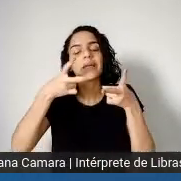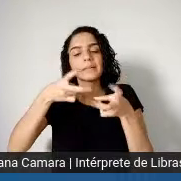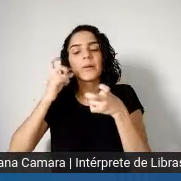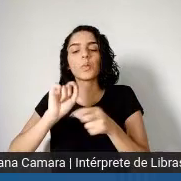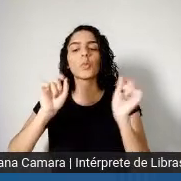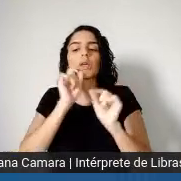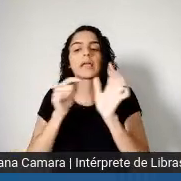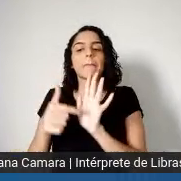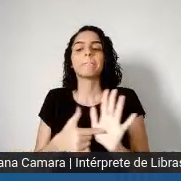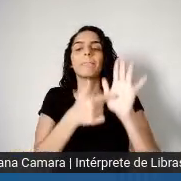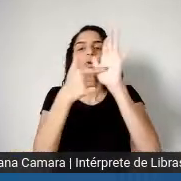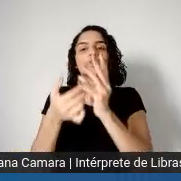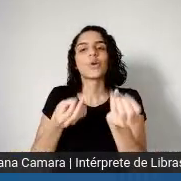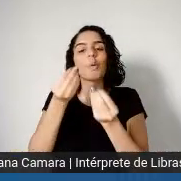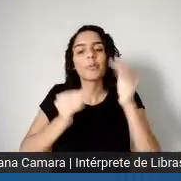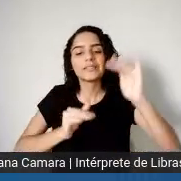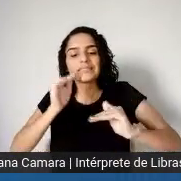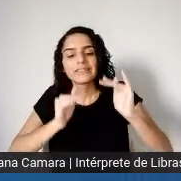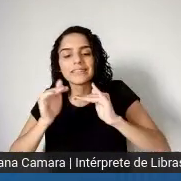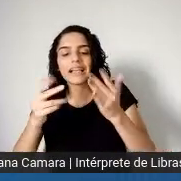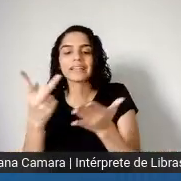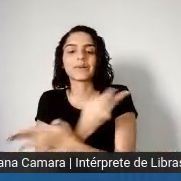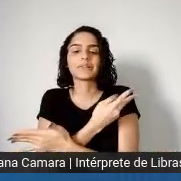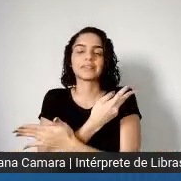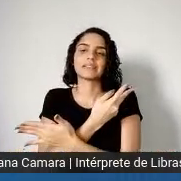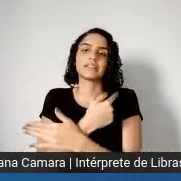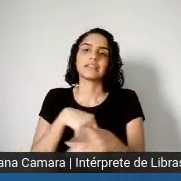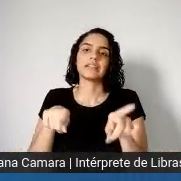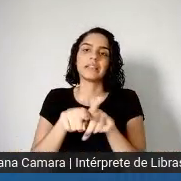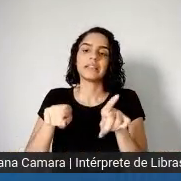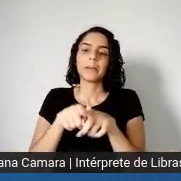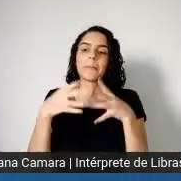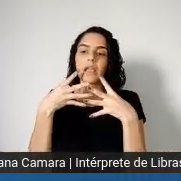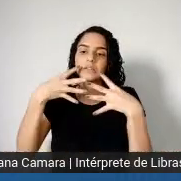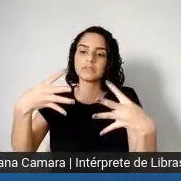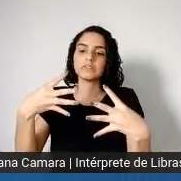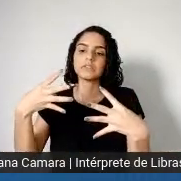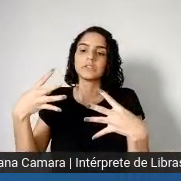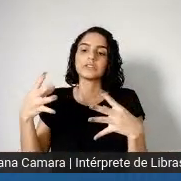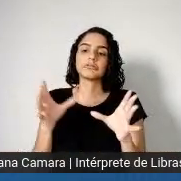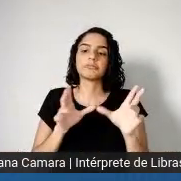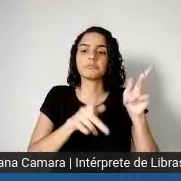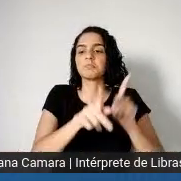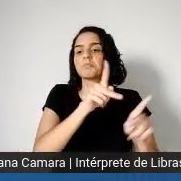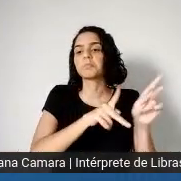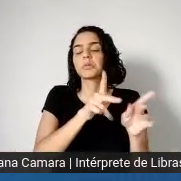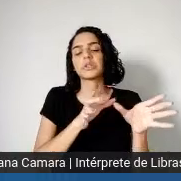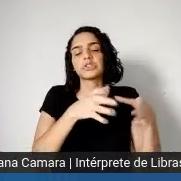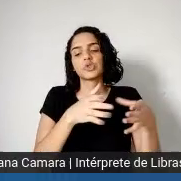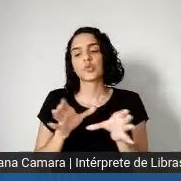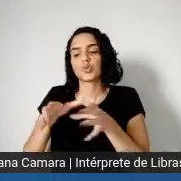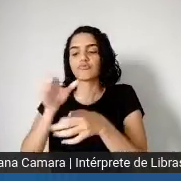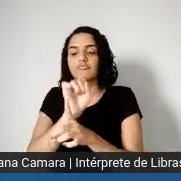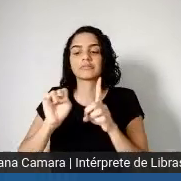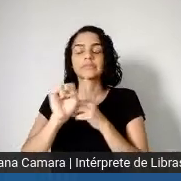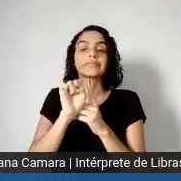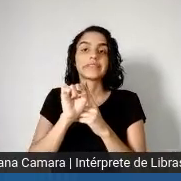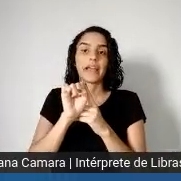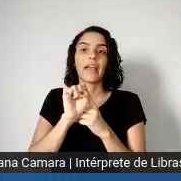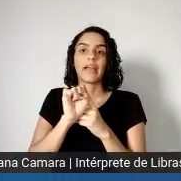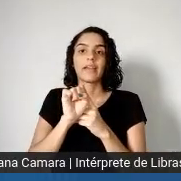das desigualdades, né, de maior vulnerabilidade de certas populações, de grupos sociais, a, a essa,